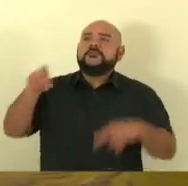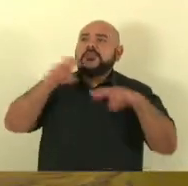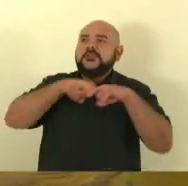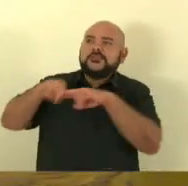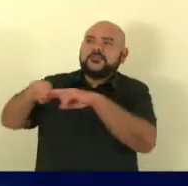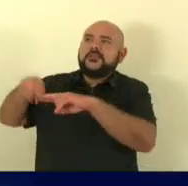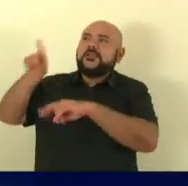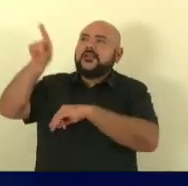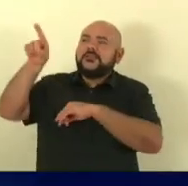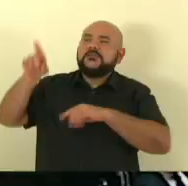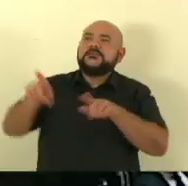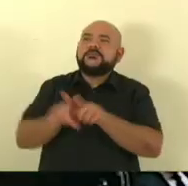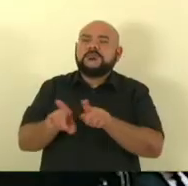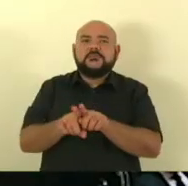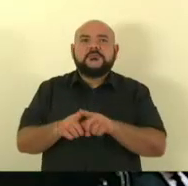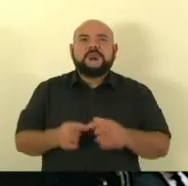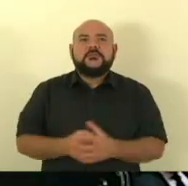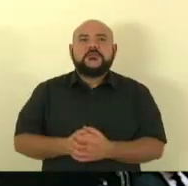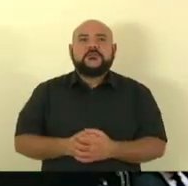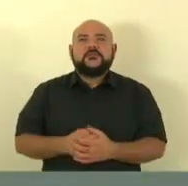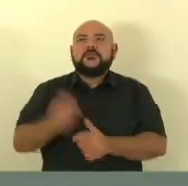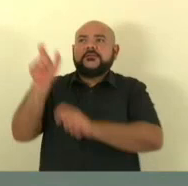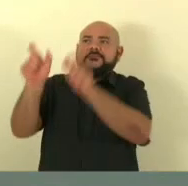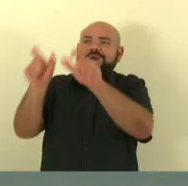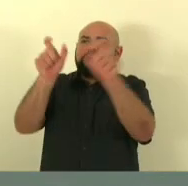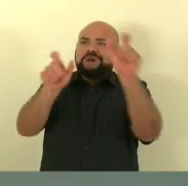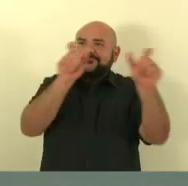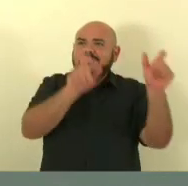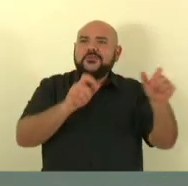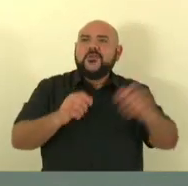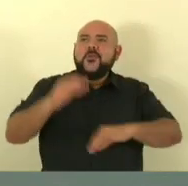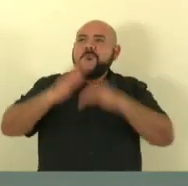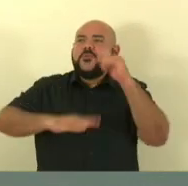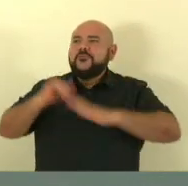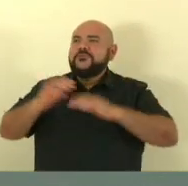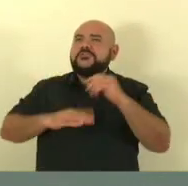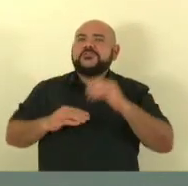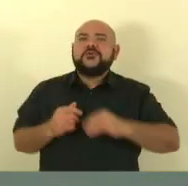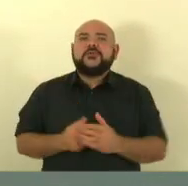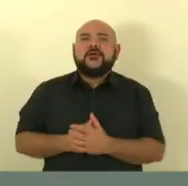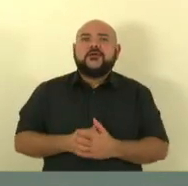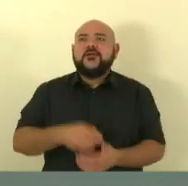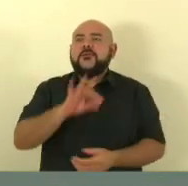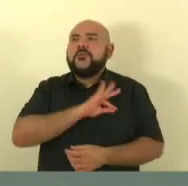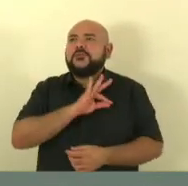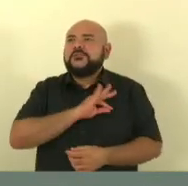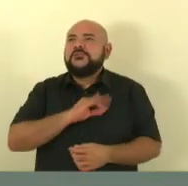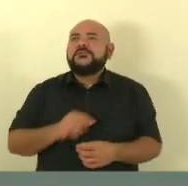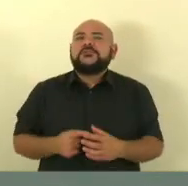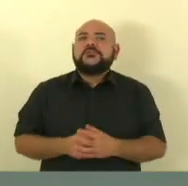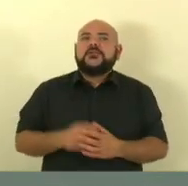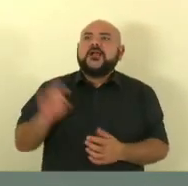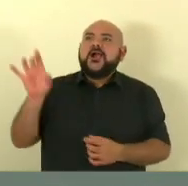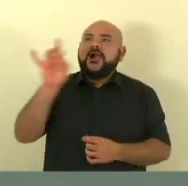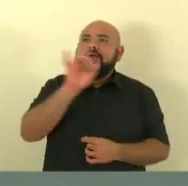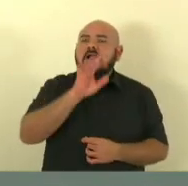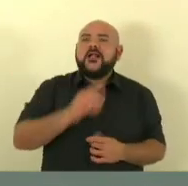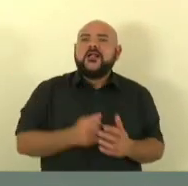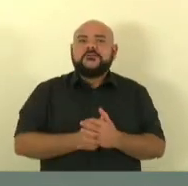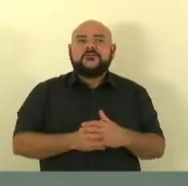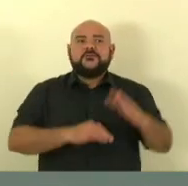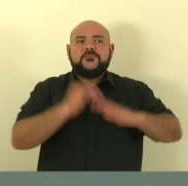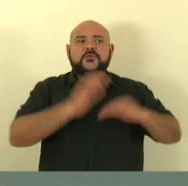galerias, aos peritos, aos policiais civis, a todos os servidores públicos